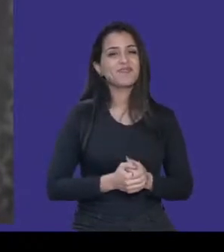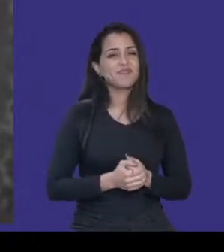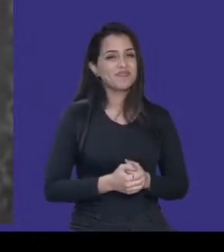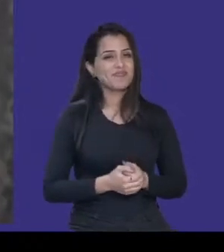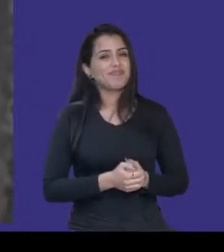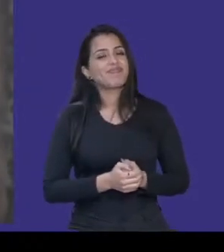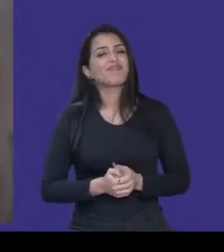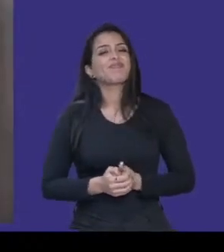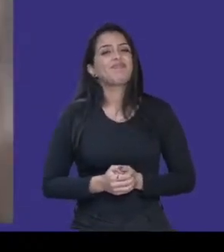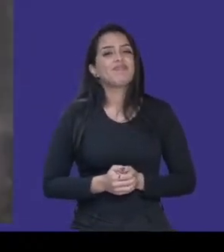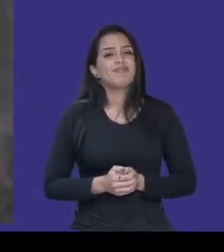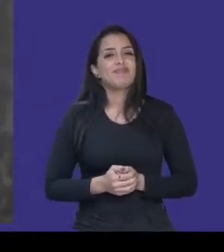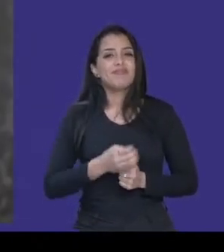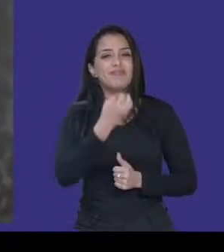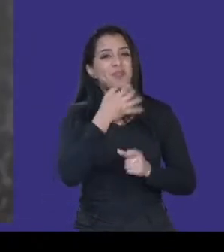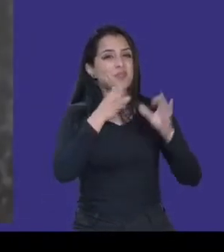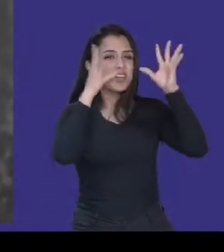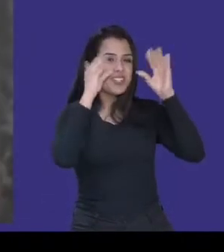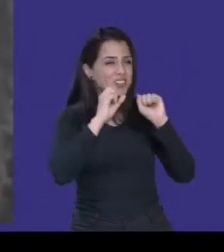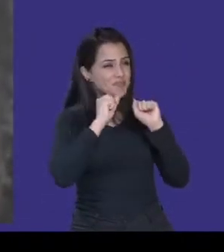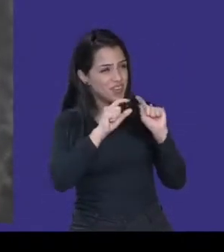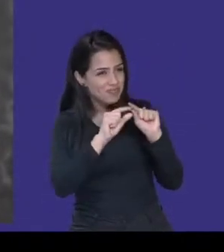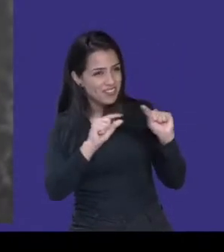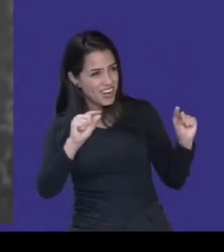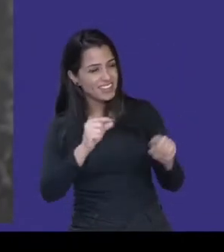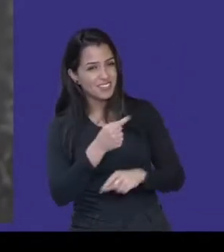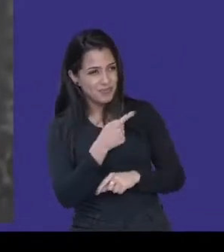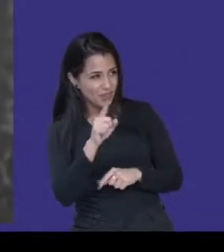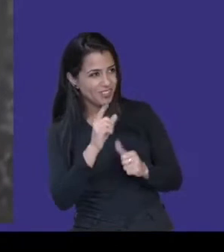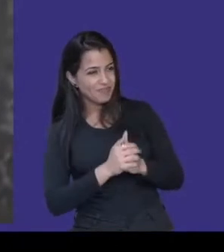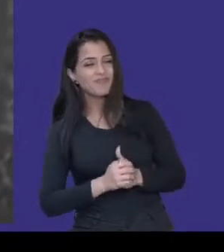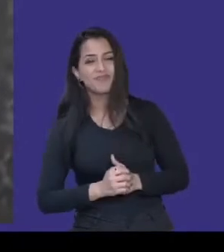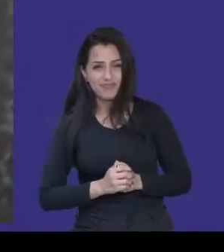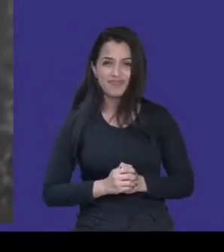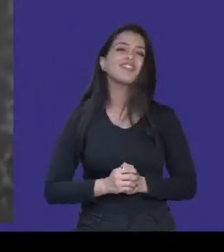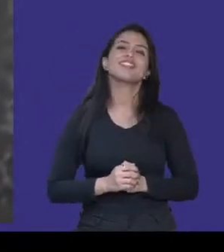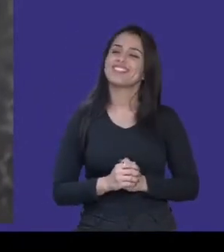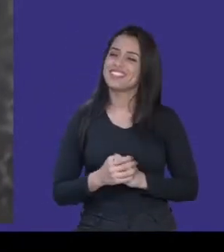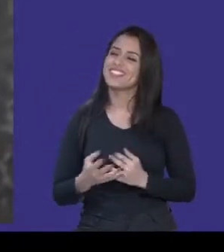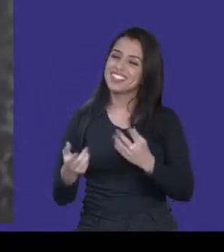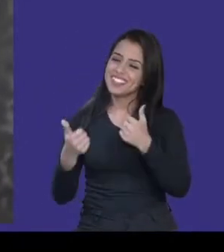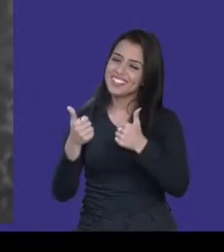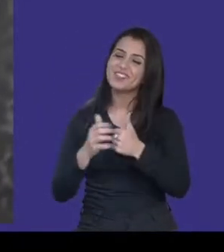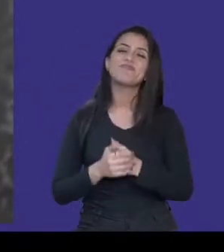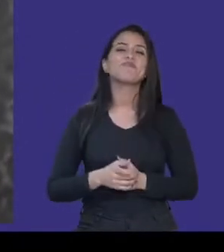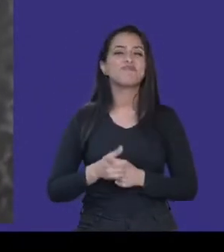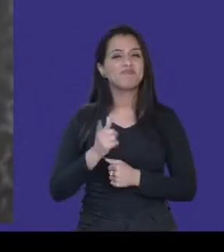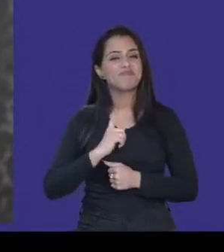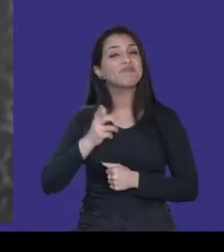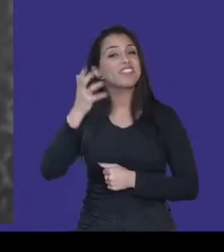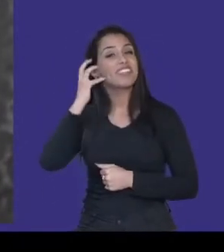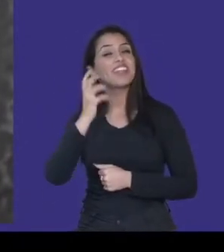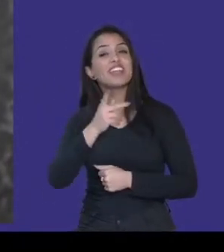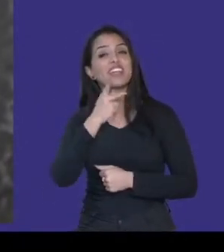deixar uma última frase? Claro! Então, tem uma frase de uma emissora de rádio que diz em 20